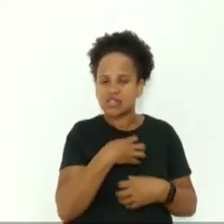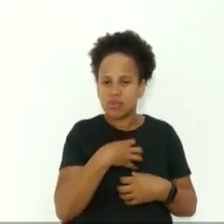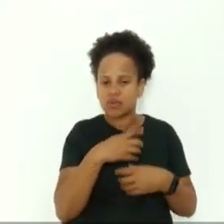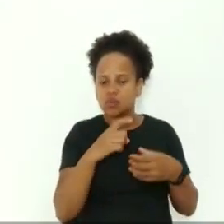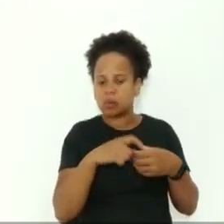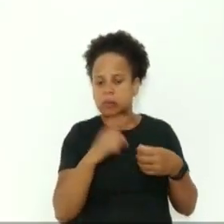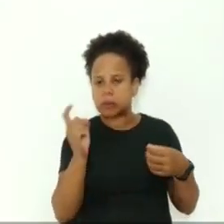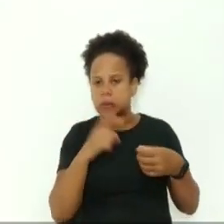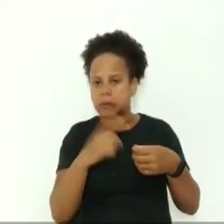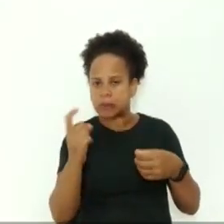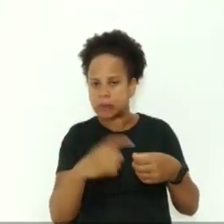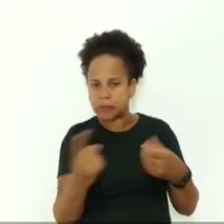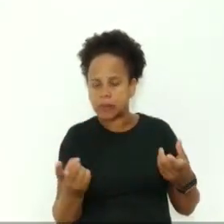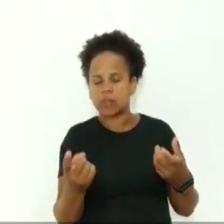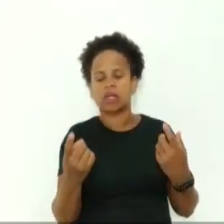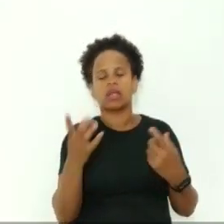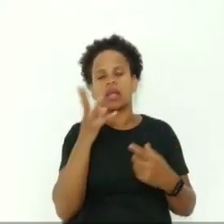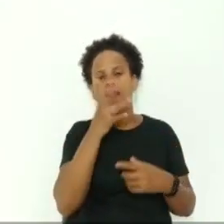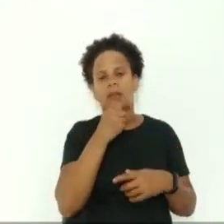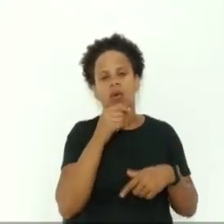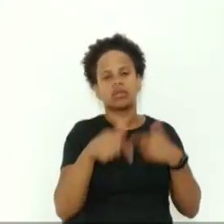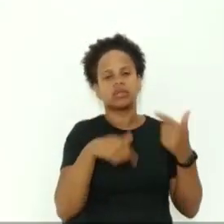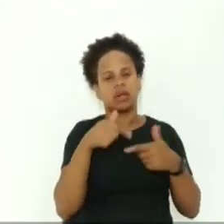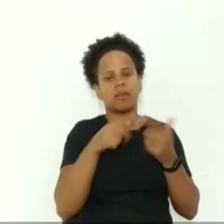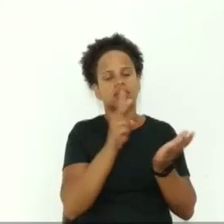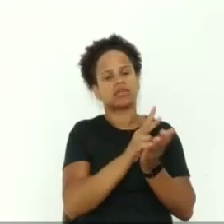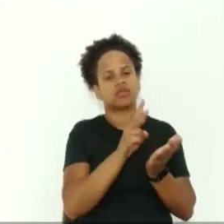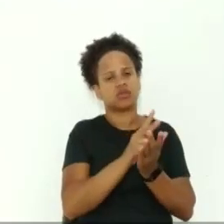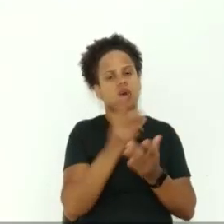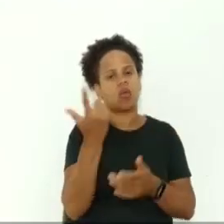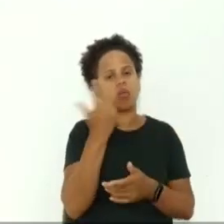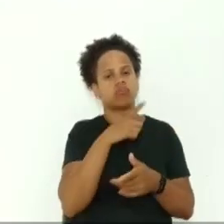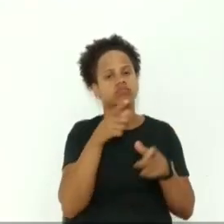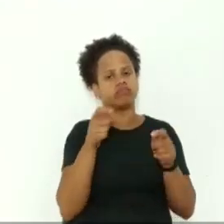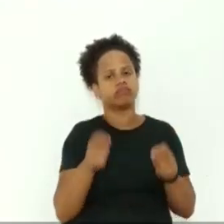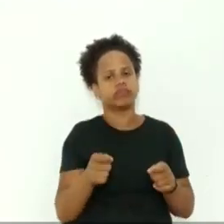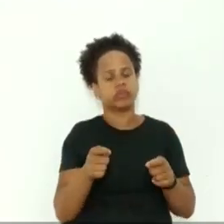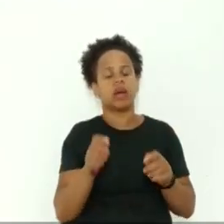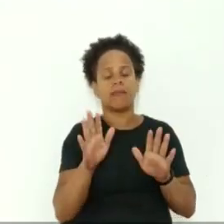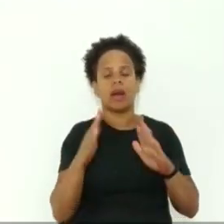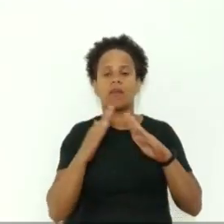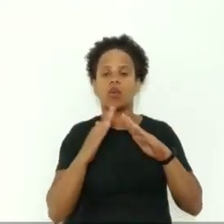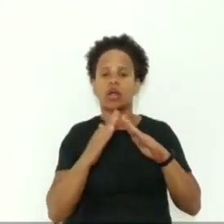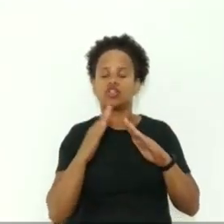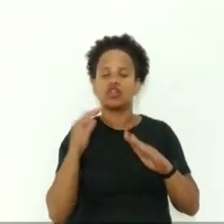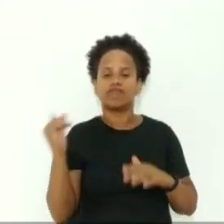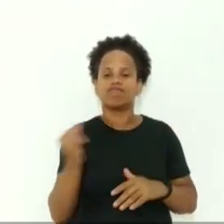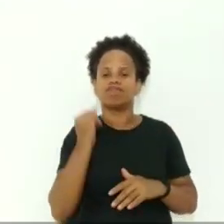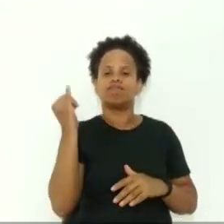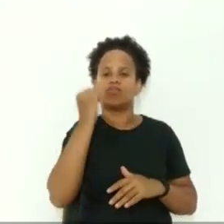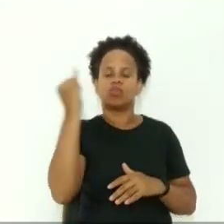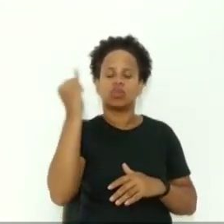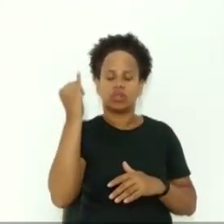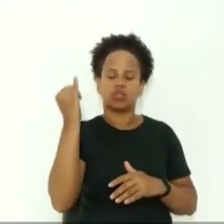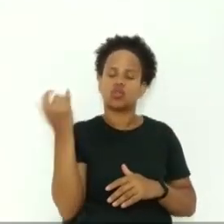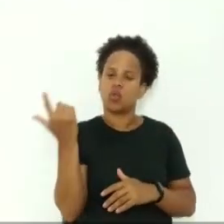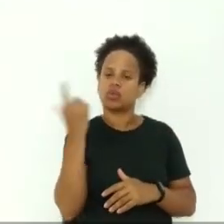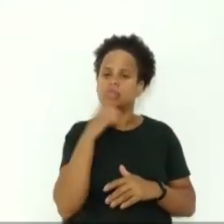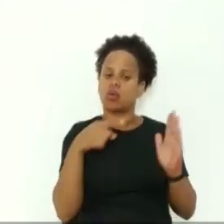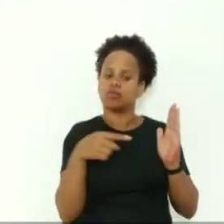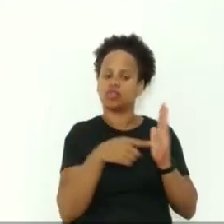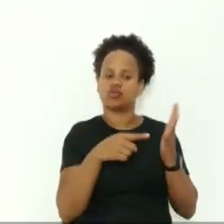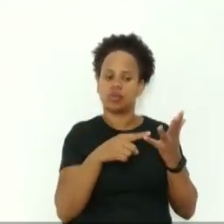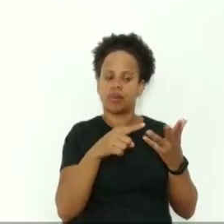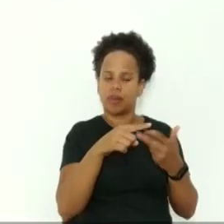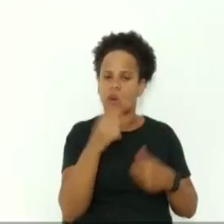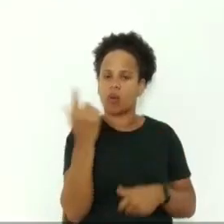trabalho da assistência social se concretizar. E a moradia é um bem importante para poder chegar a esses objetivos. Então, assim,